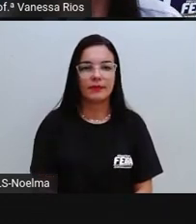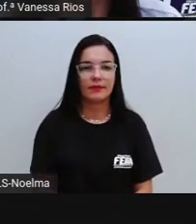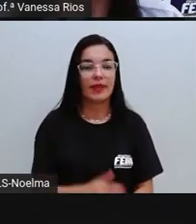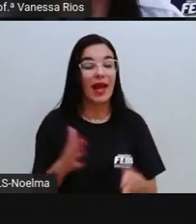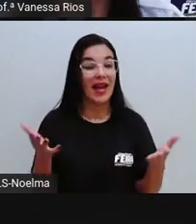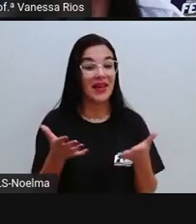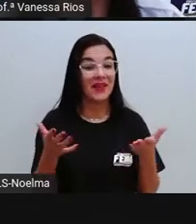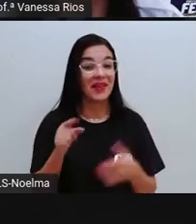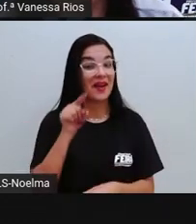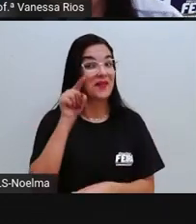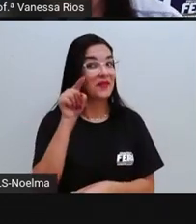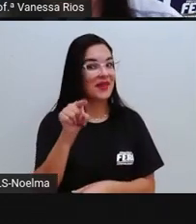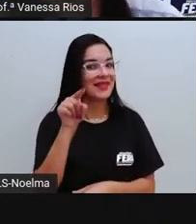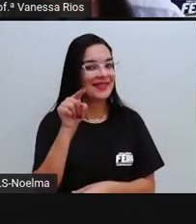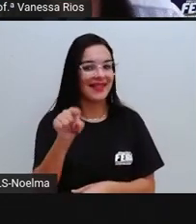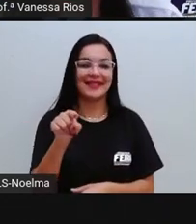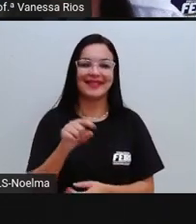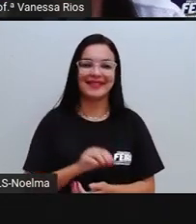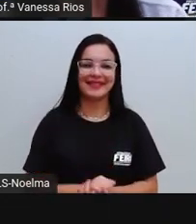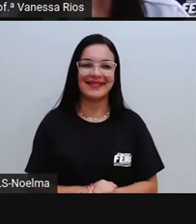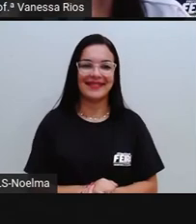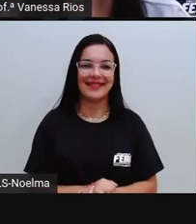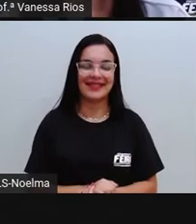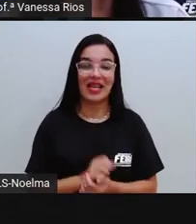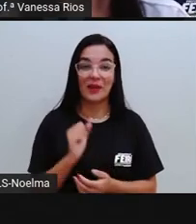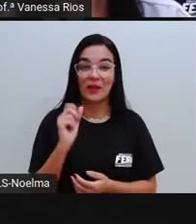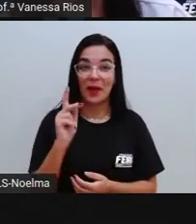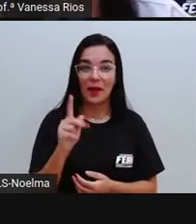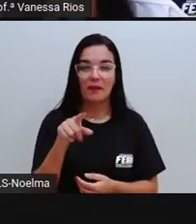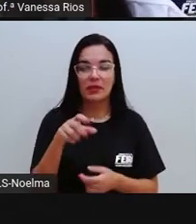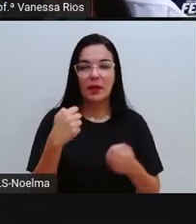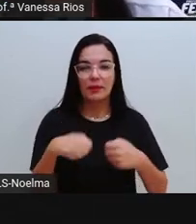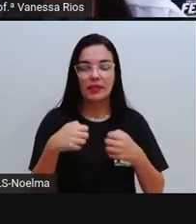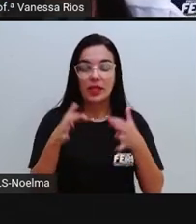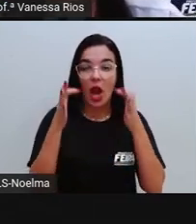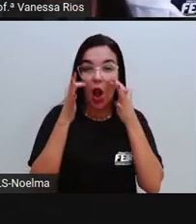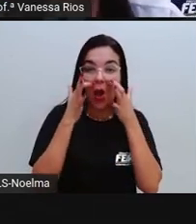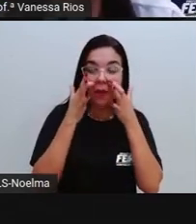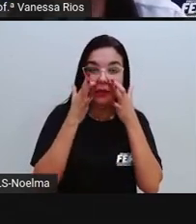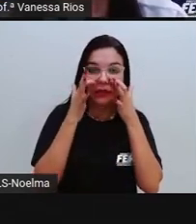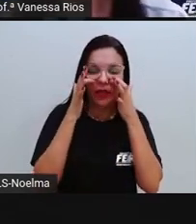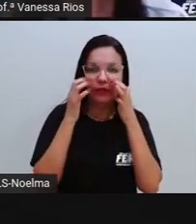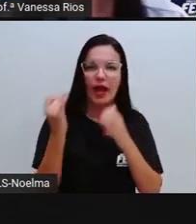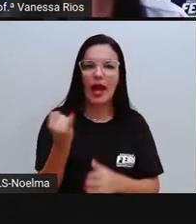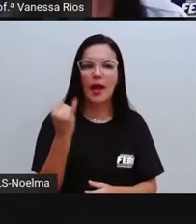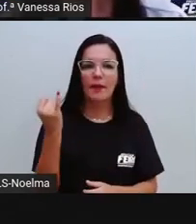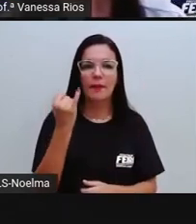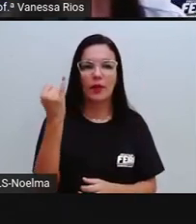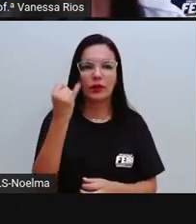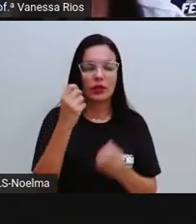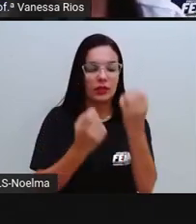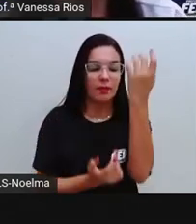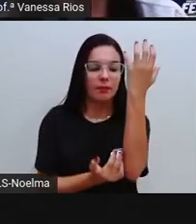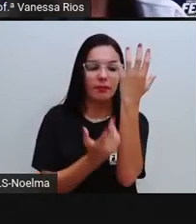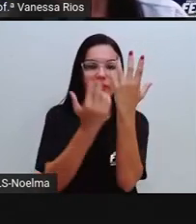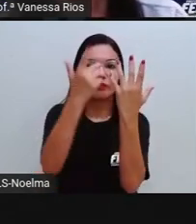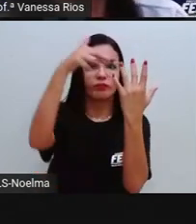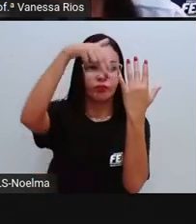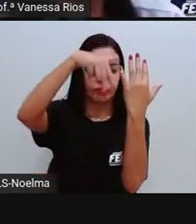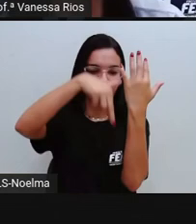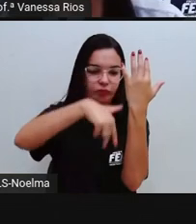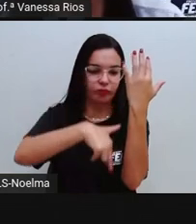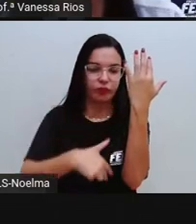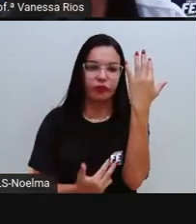Pronto, agora é com você, certo? Observando aí a importância da fotossíntese para a